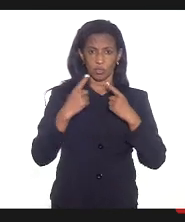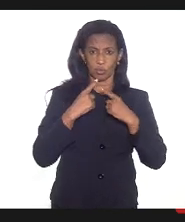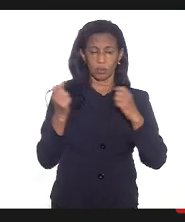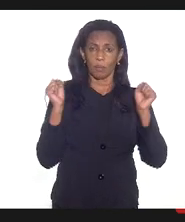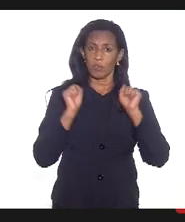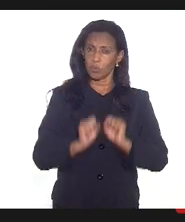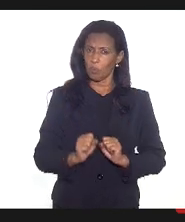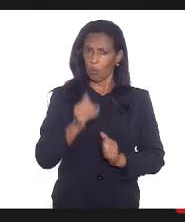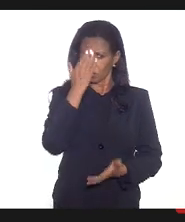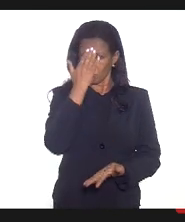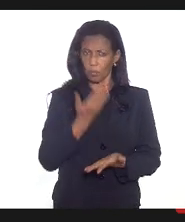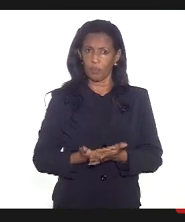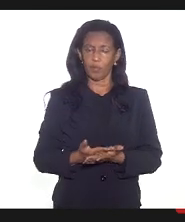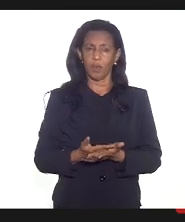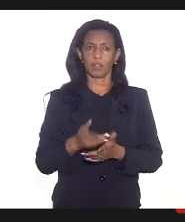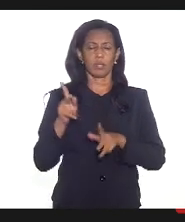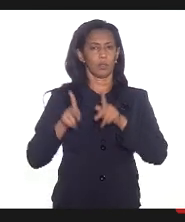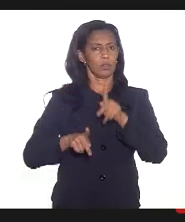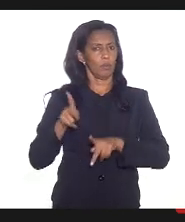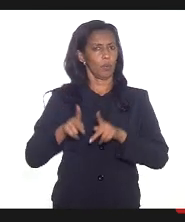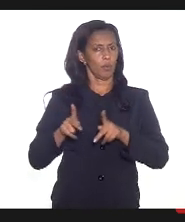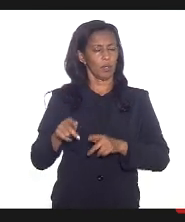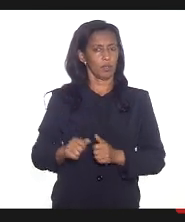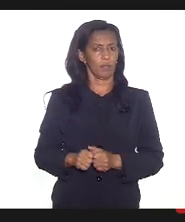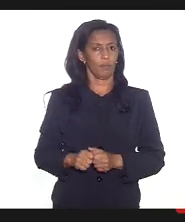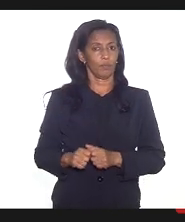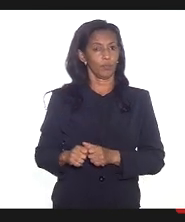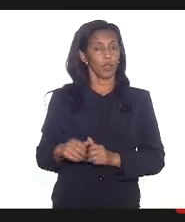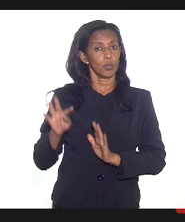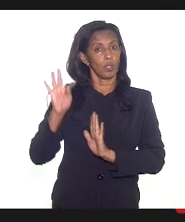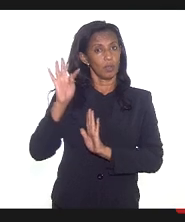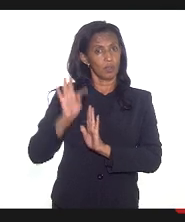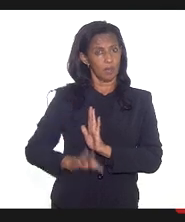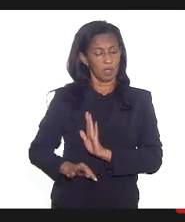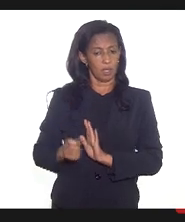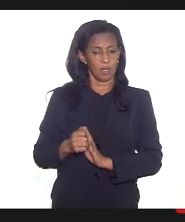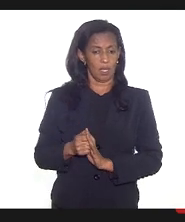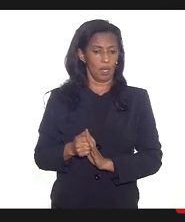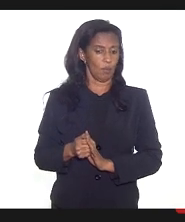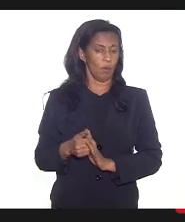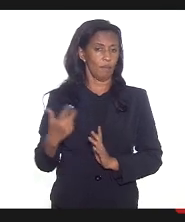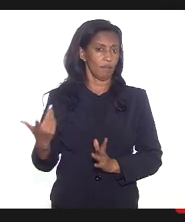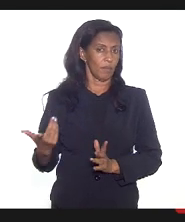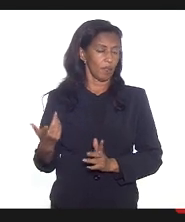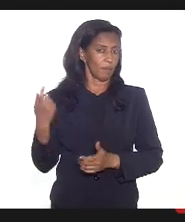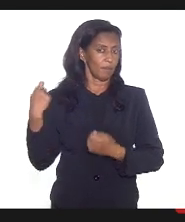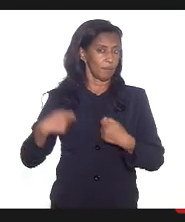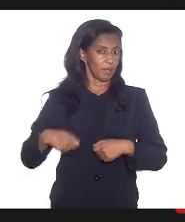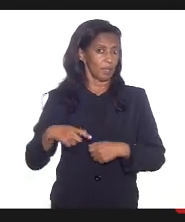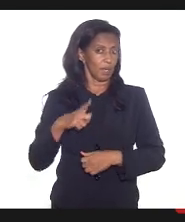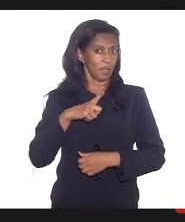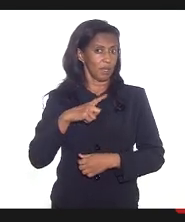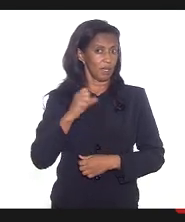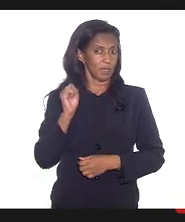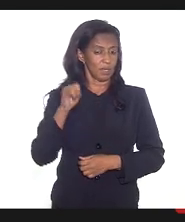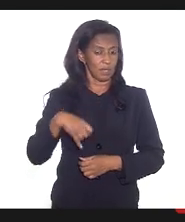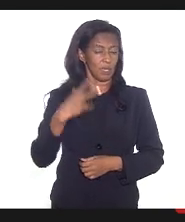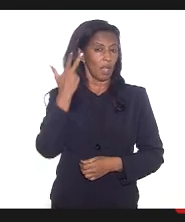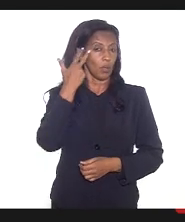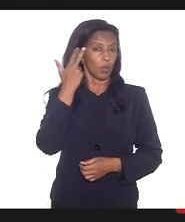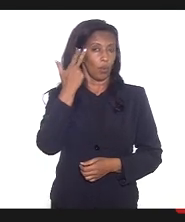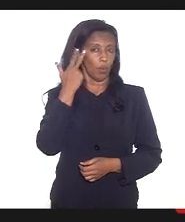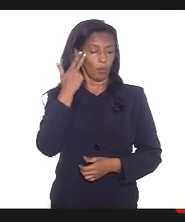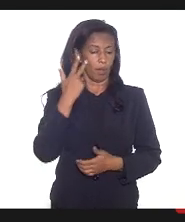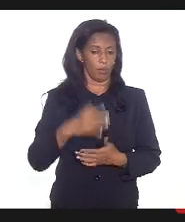possa dar confiança à nossa população sobre o termo é não burocratizar a gente tem sim isso é normal